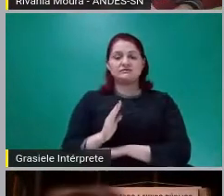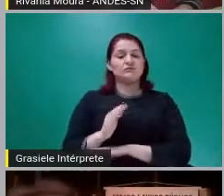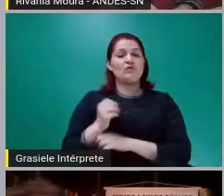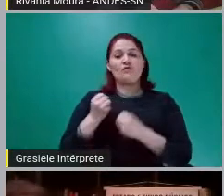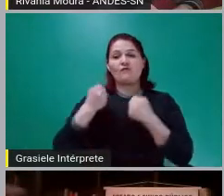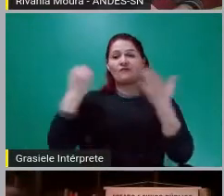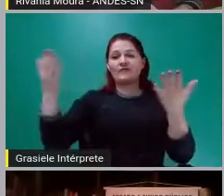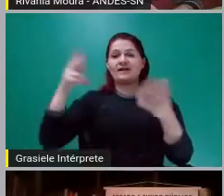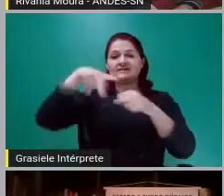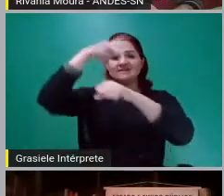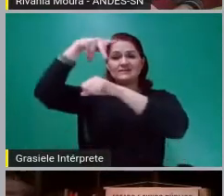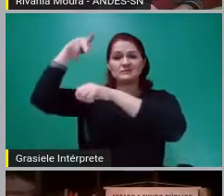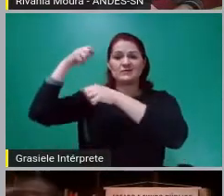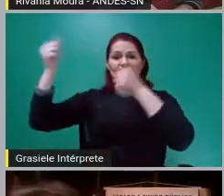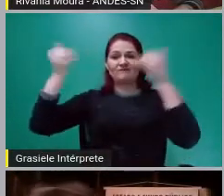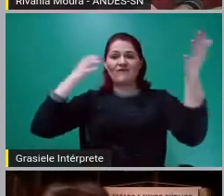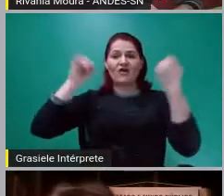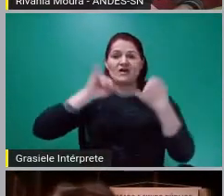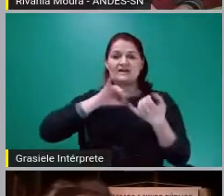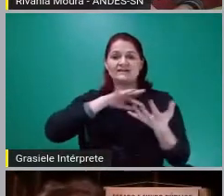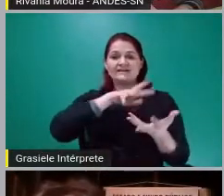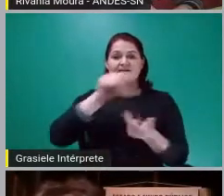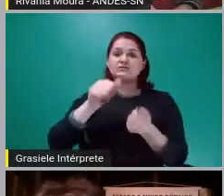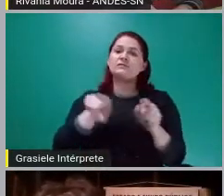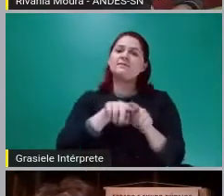internacional e nacional.